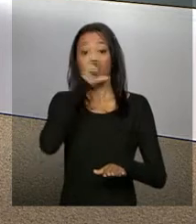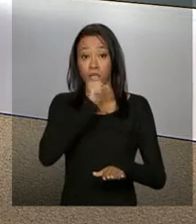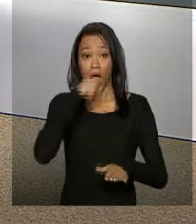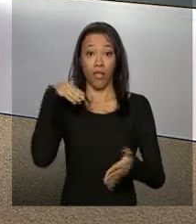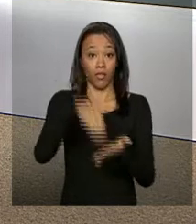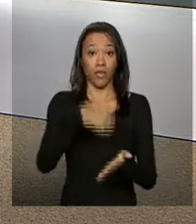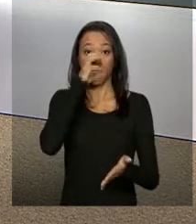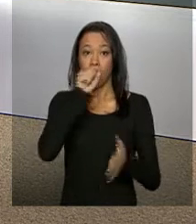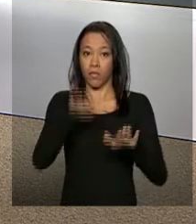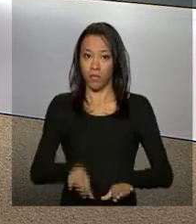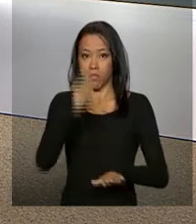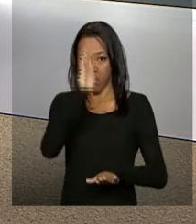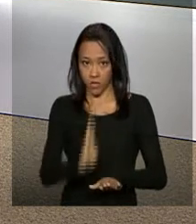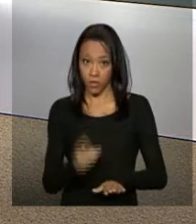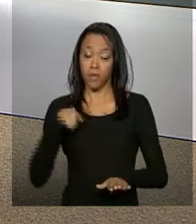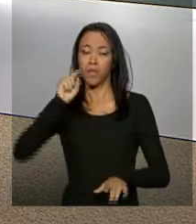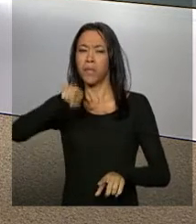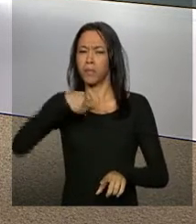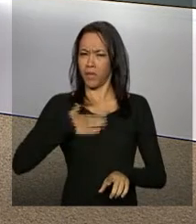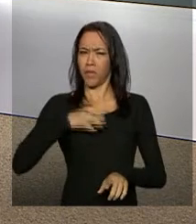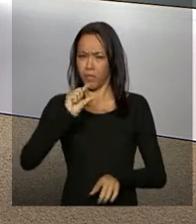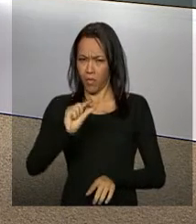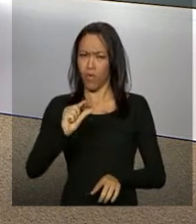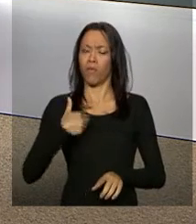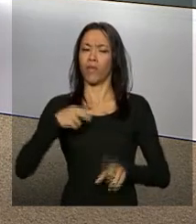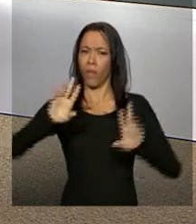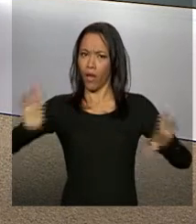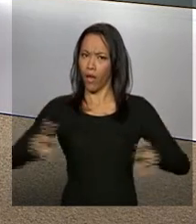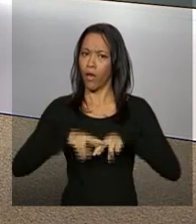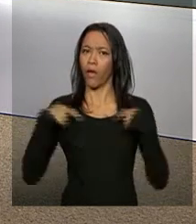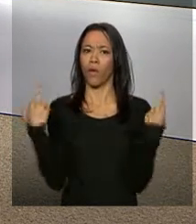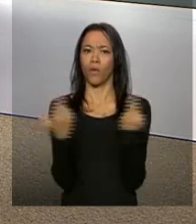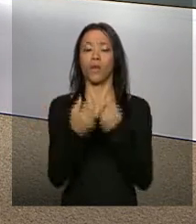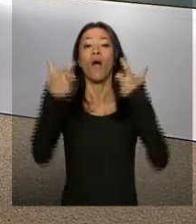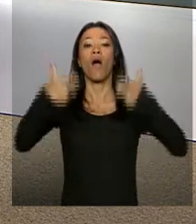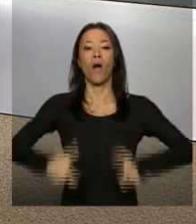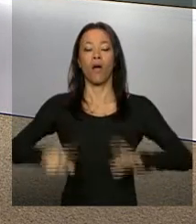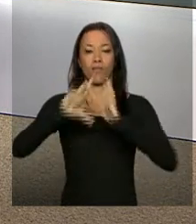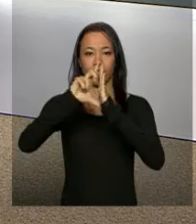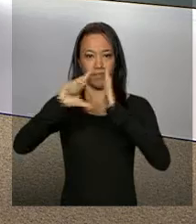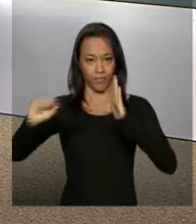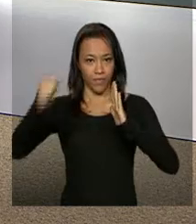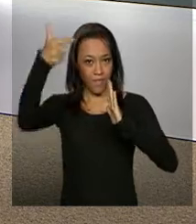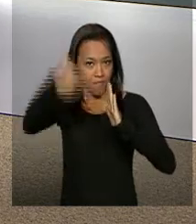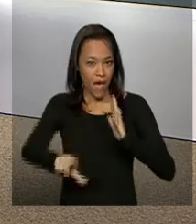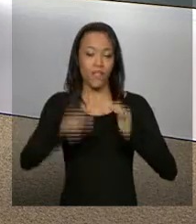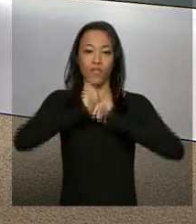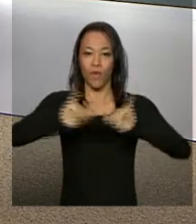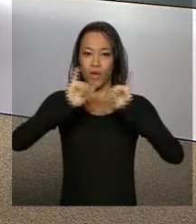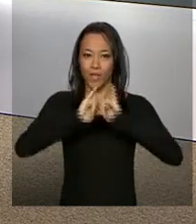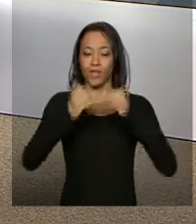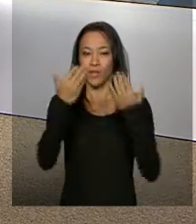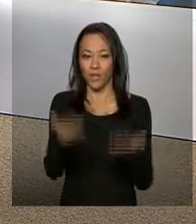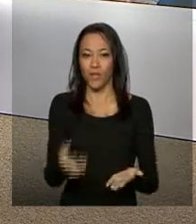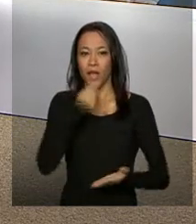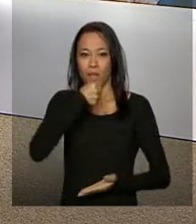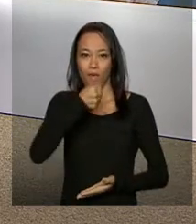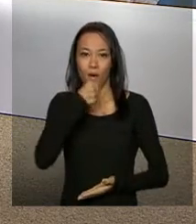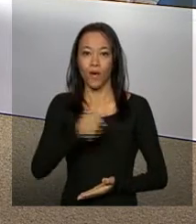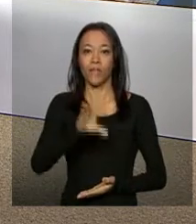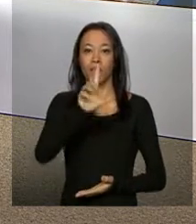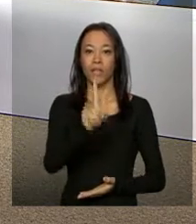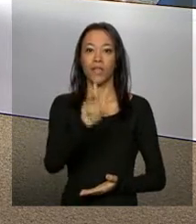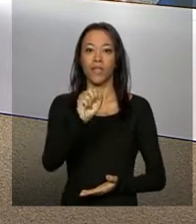pouco ela será recebida em cerimônia oficial no Palácio do Planalto. Quem tem mais detalhes sobre a visita oficial da presidenta da Coreia é a repórter